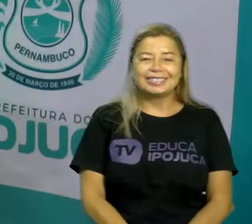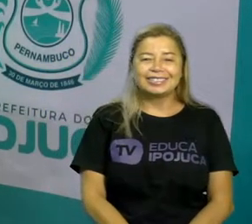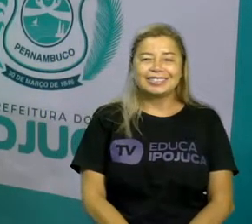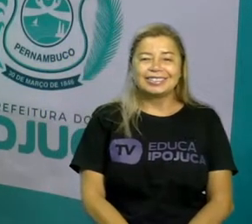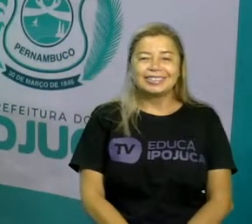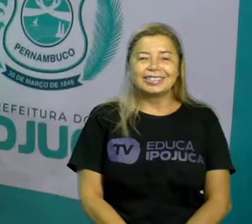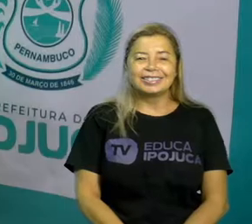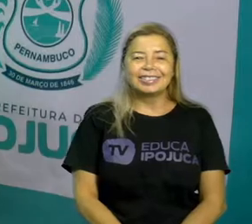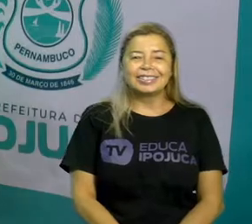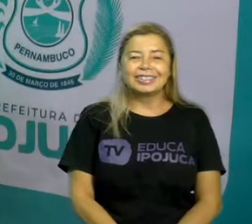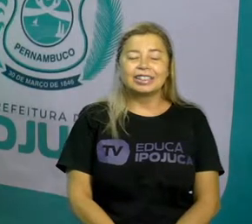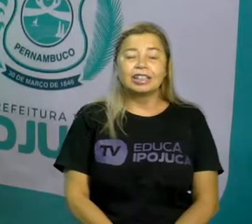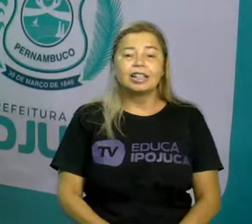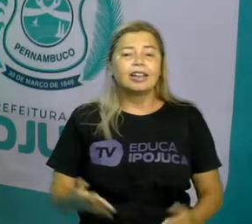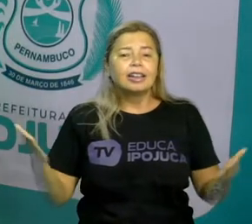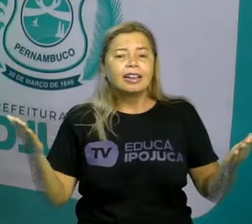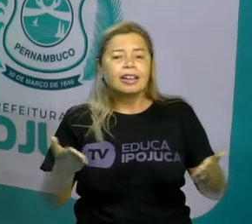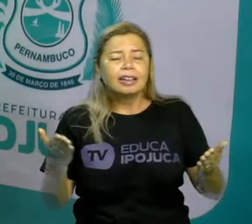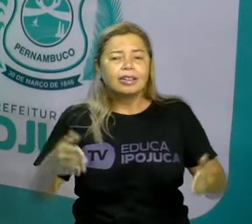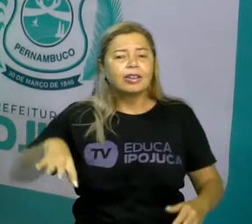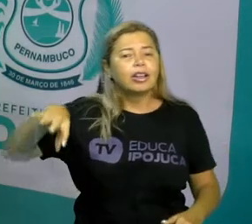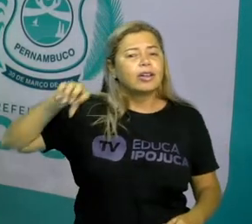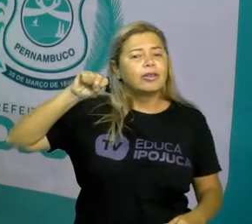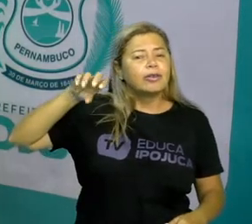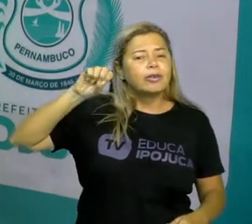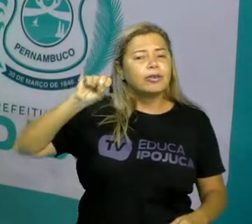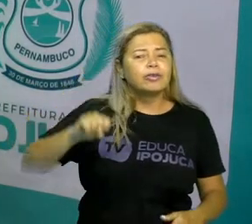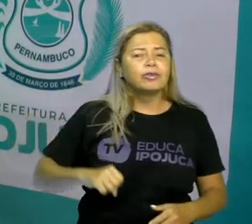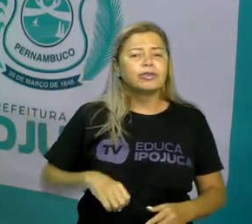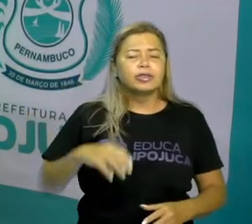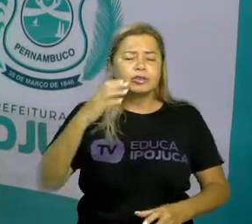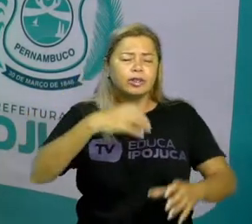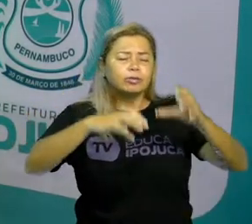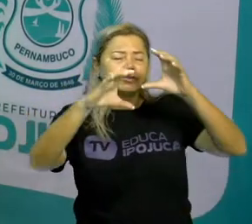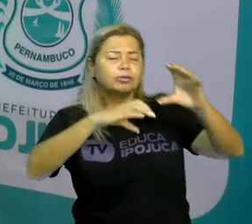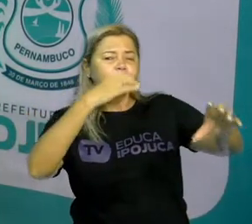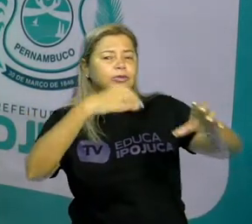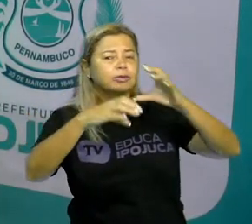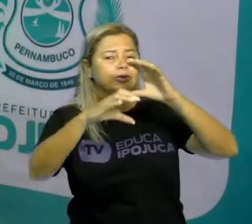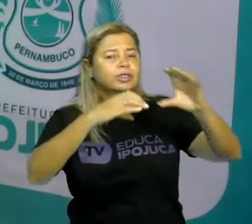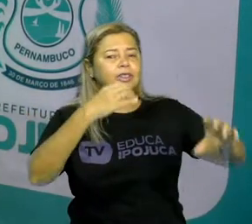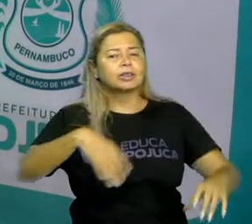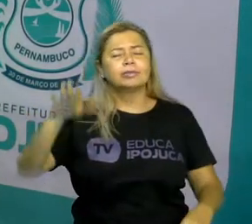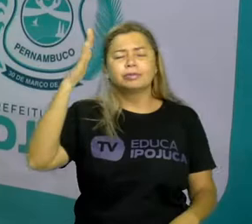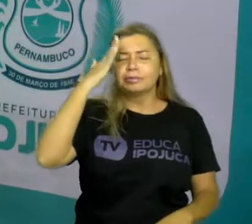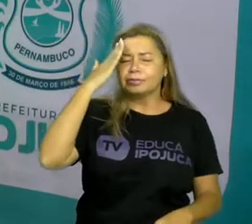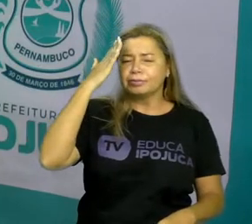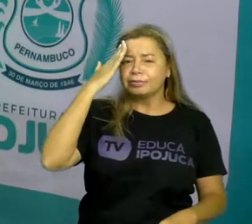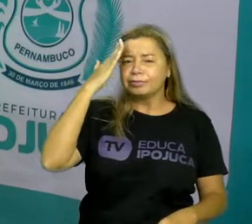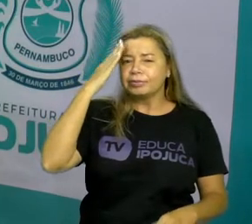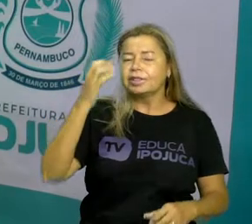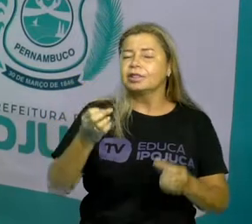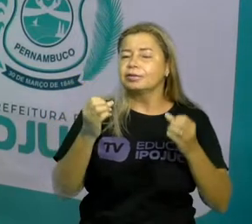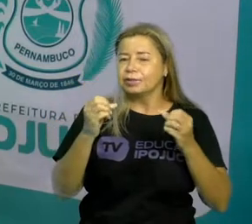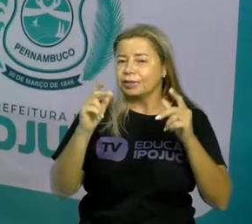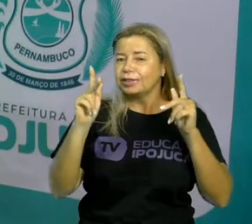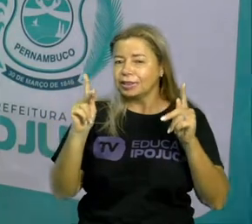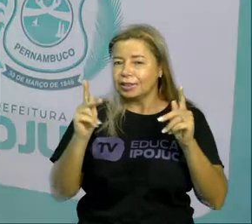A gente vai ouvir uma musiquinha bem interessante, tá certo? Para a gente entender o conteúdo. Vamos ver se a gente consegue acompanhar?